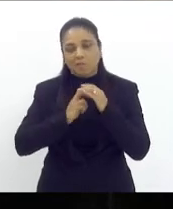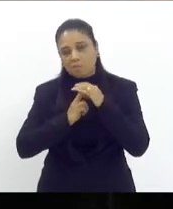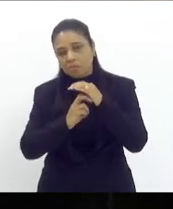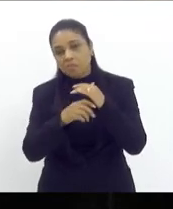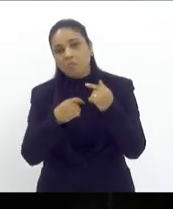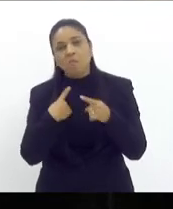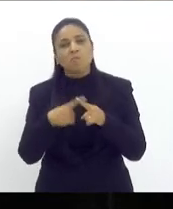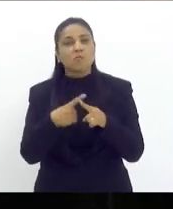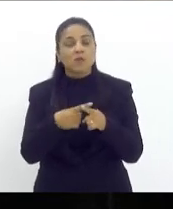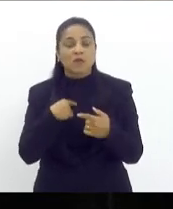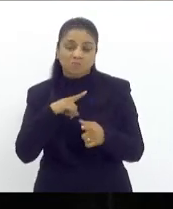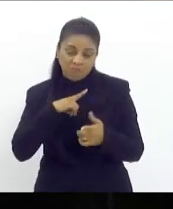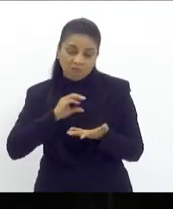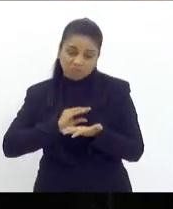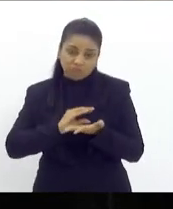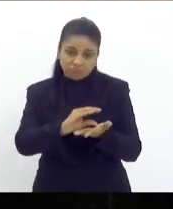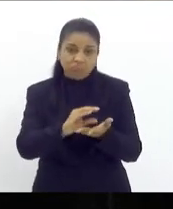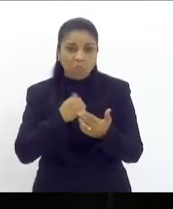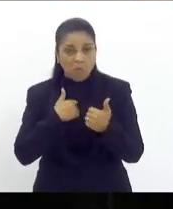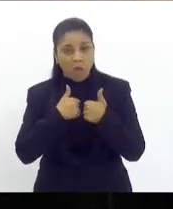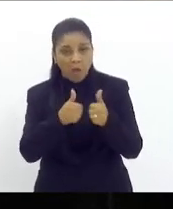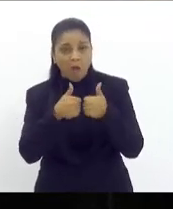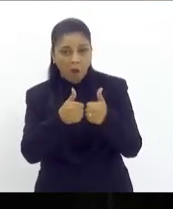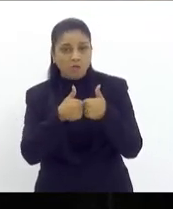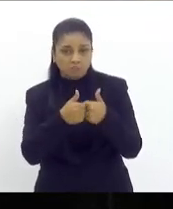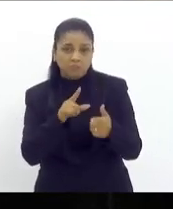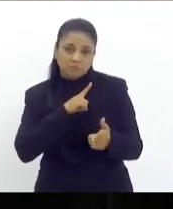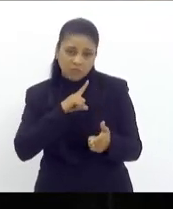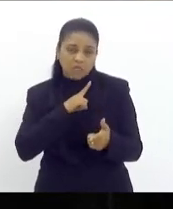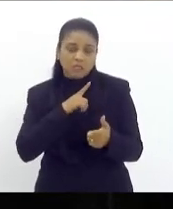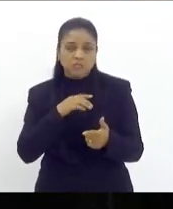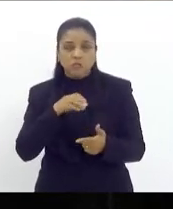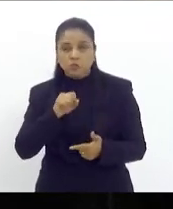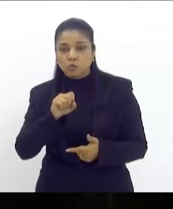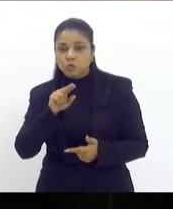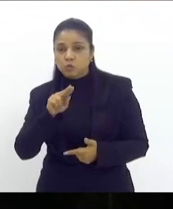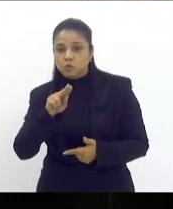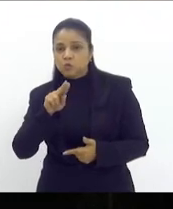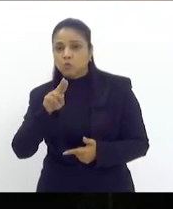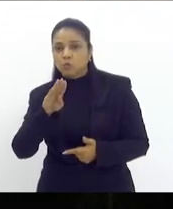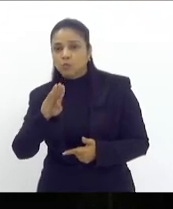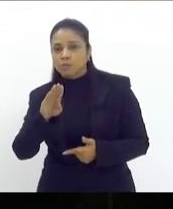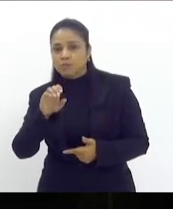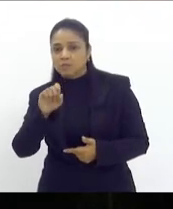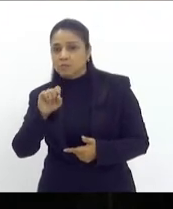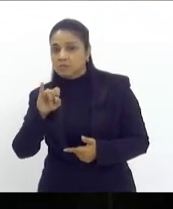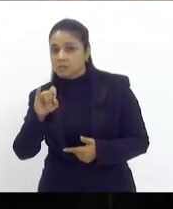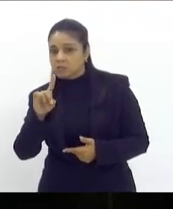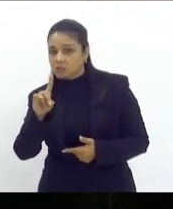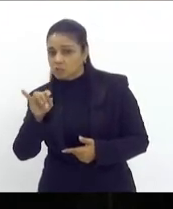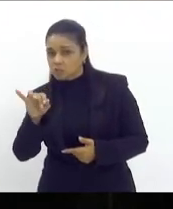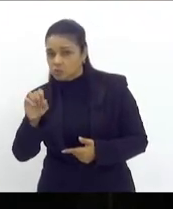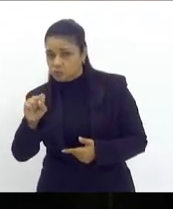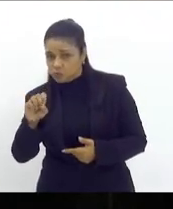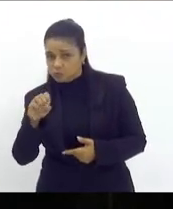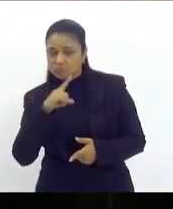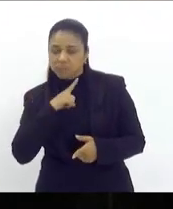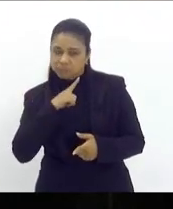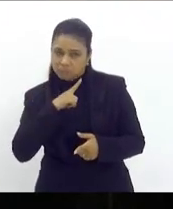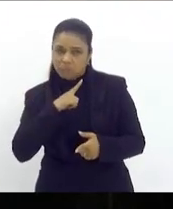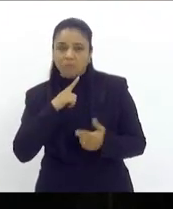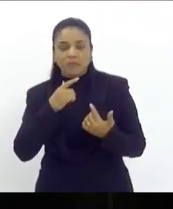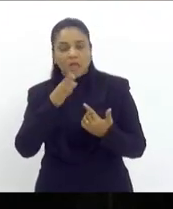para tarifa de ônibus subsídios principalmente por causa das